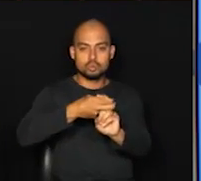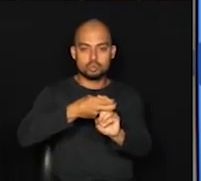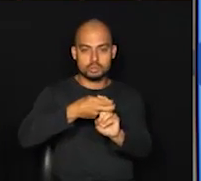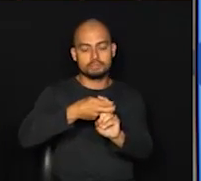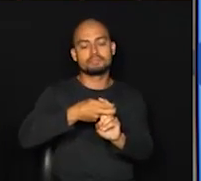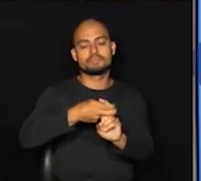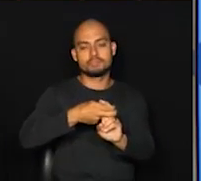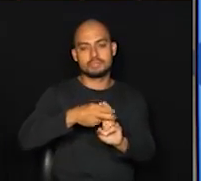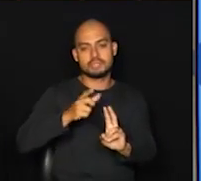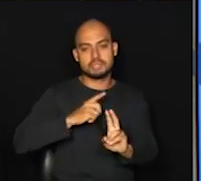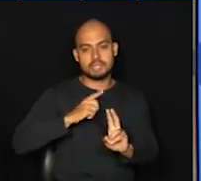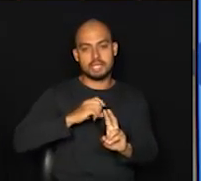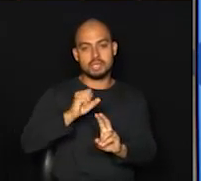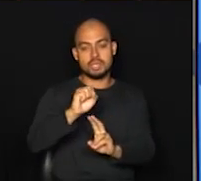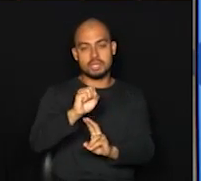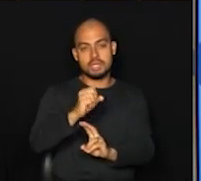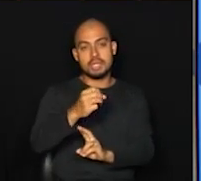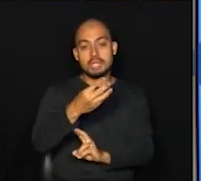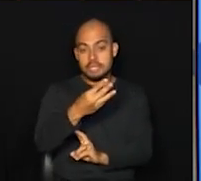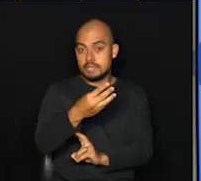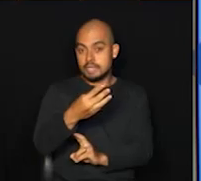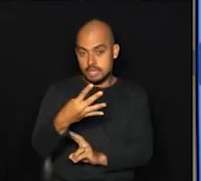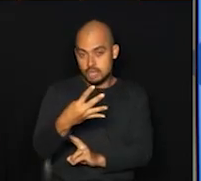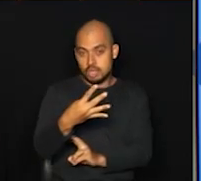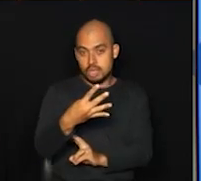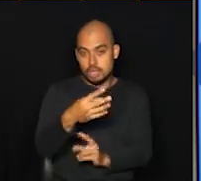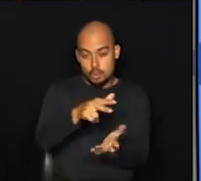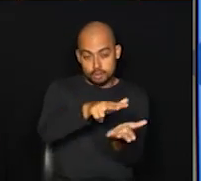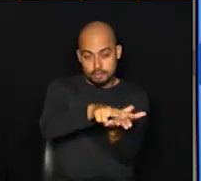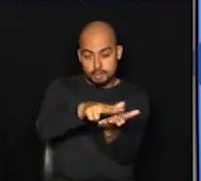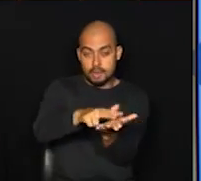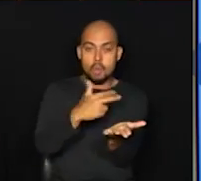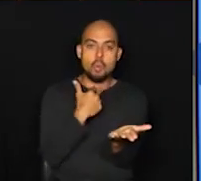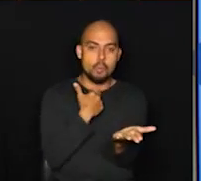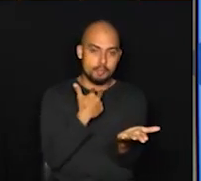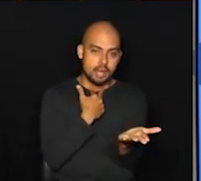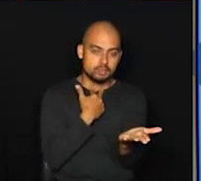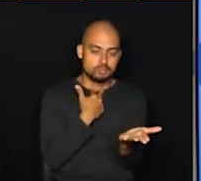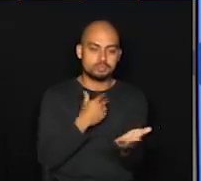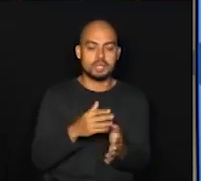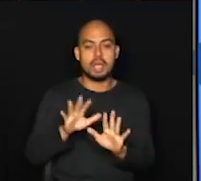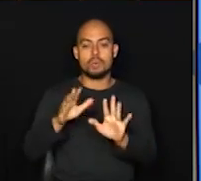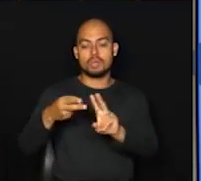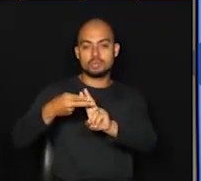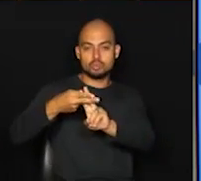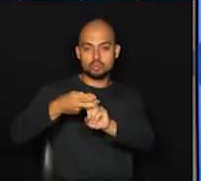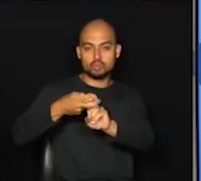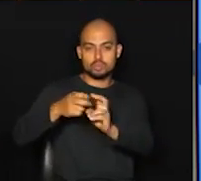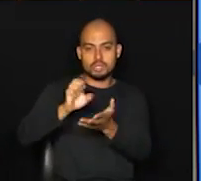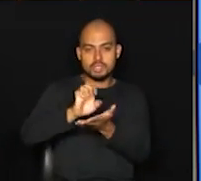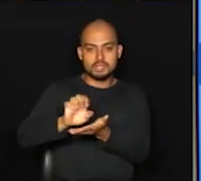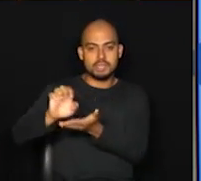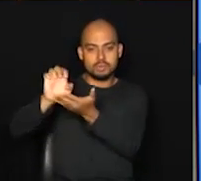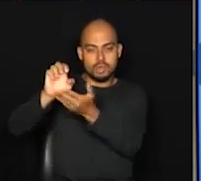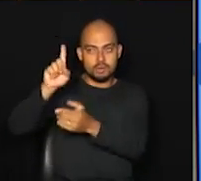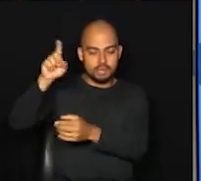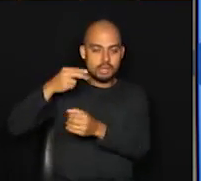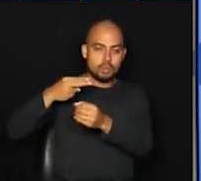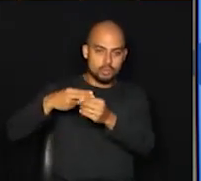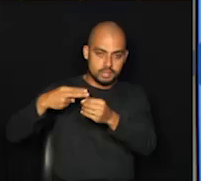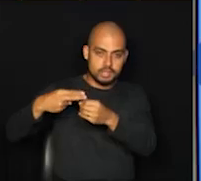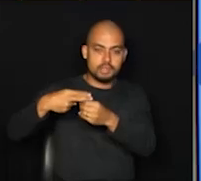84, 34 estavam ocupados. Do SUS estadual, que é o Hospital HC da Unicamp,